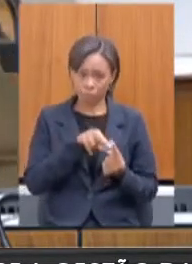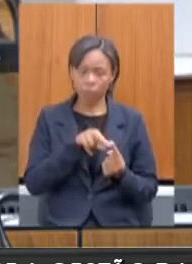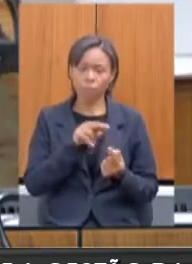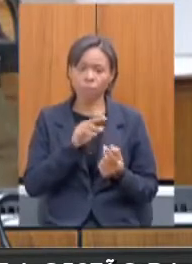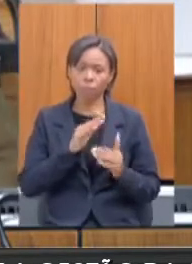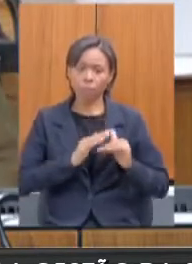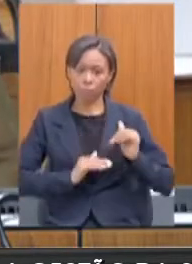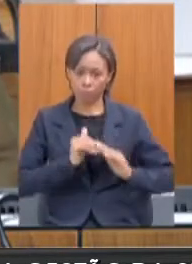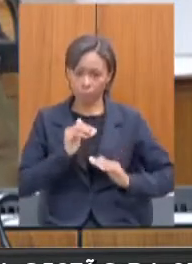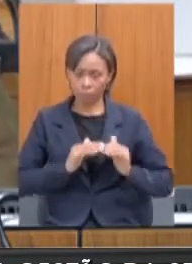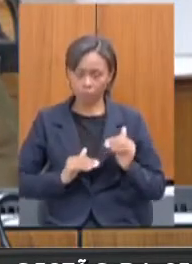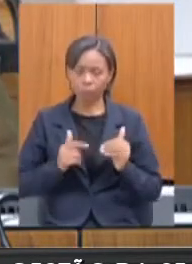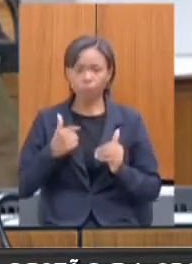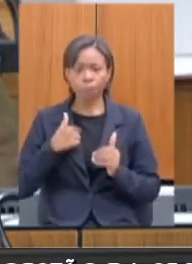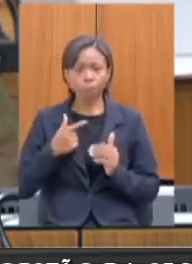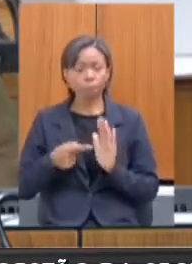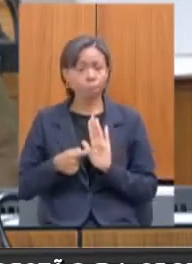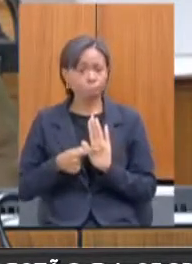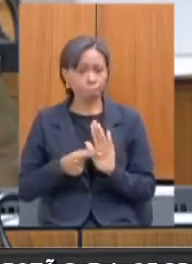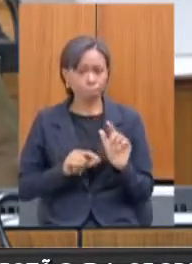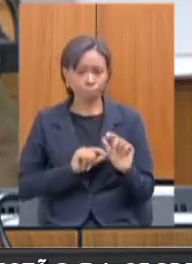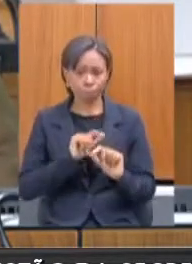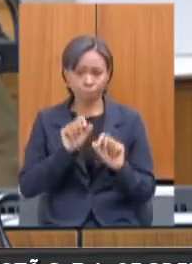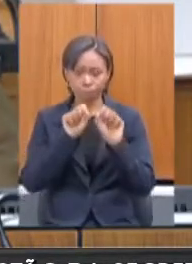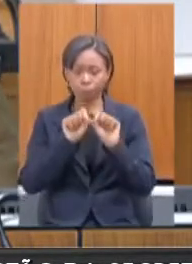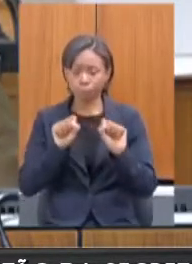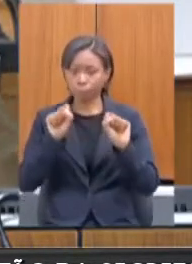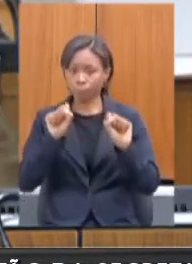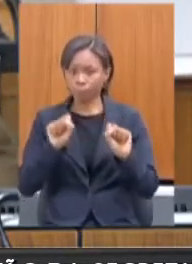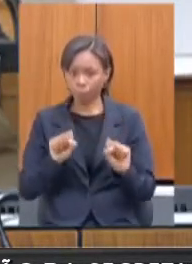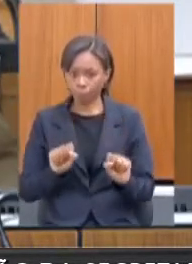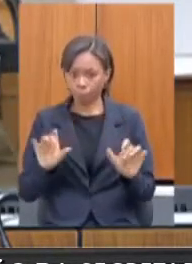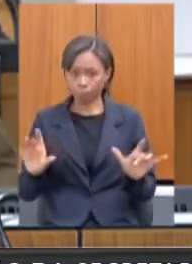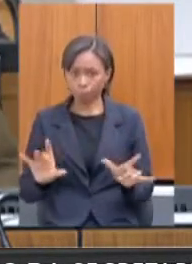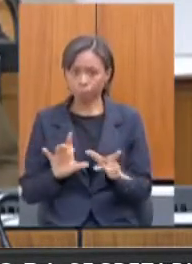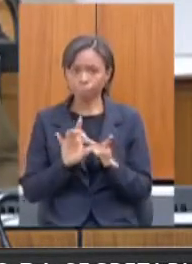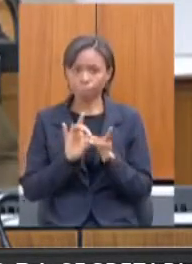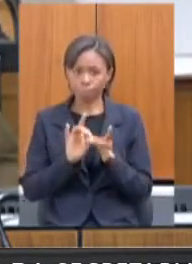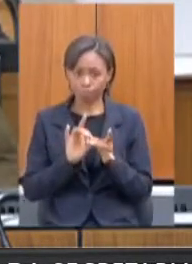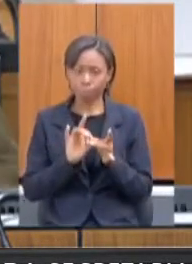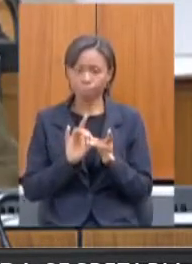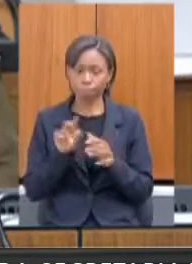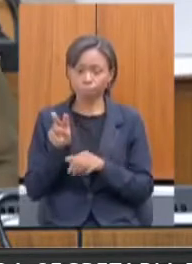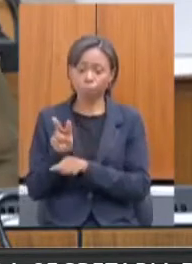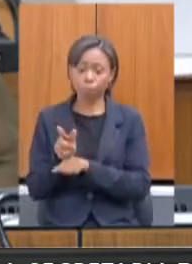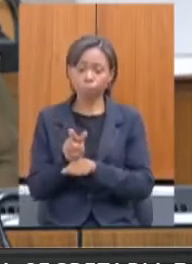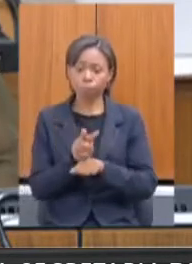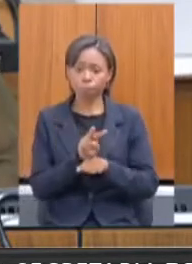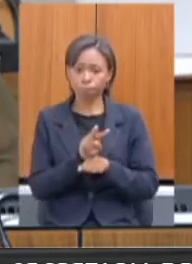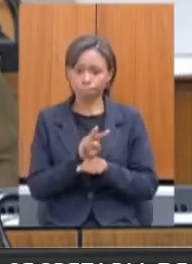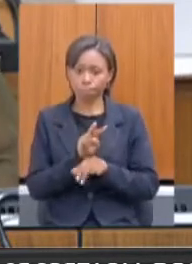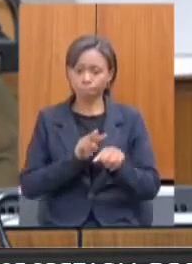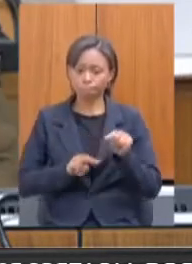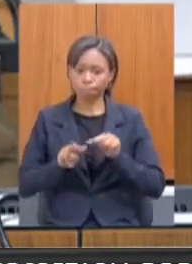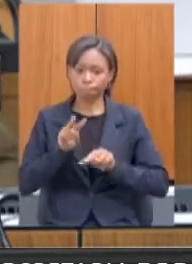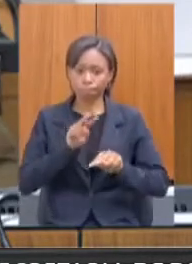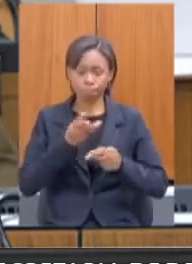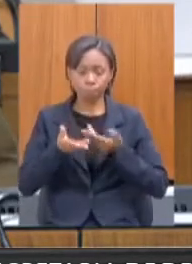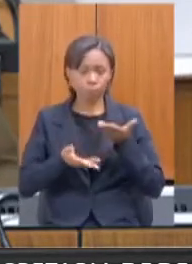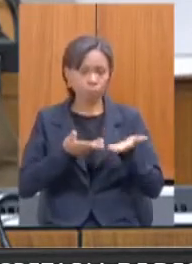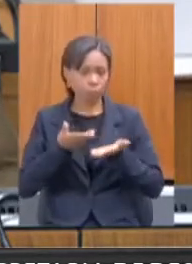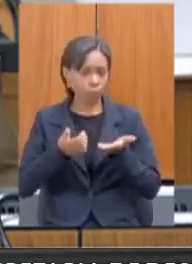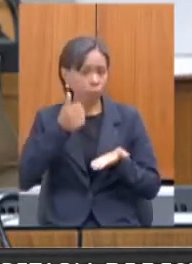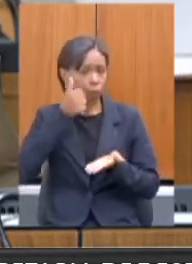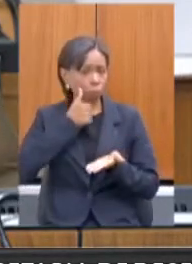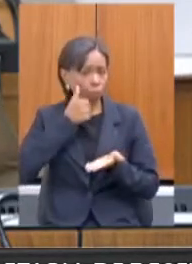a implementação do sistema integrado de monitoramento e avaliação mulher em 13 equipamentos de atendimento a mulher em situação